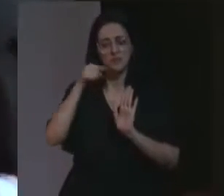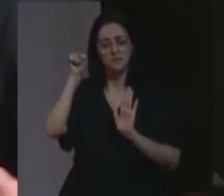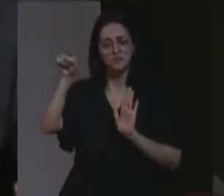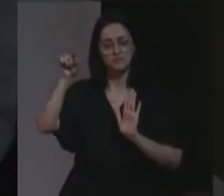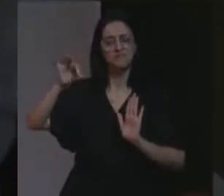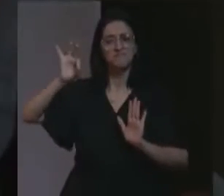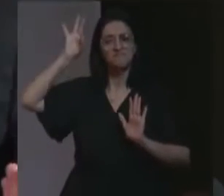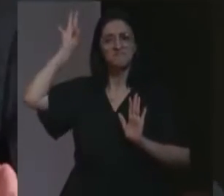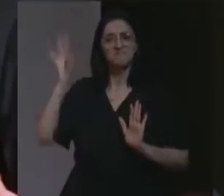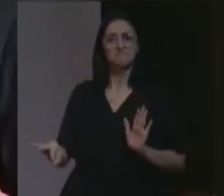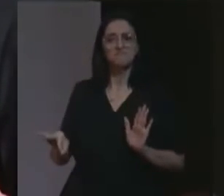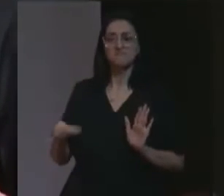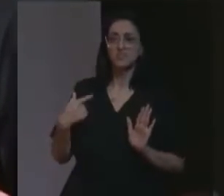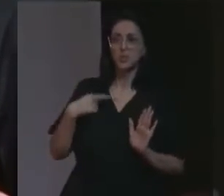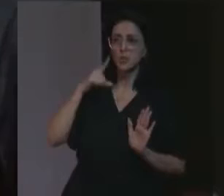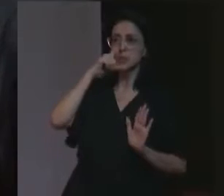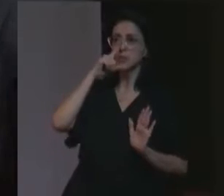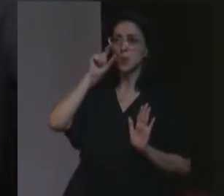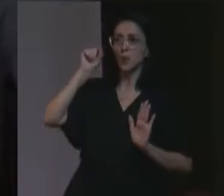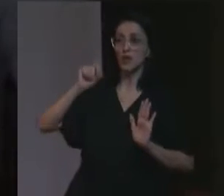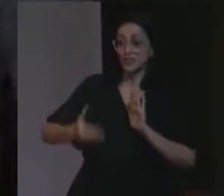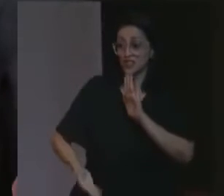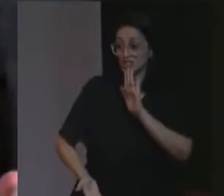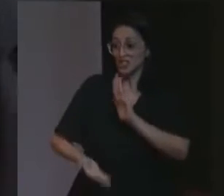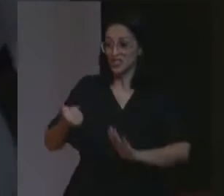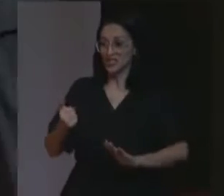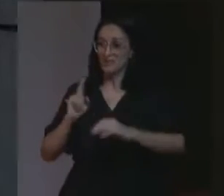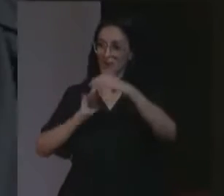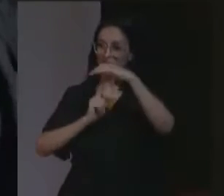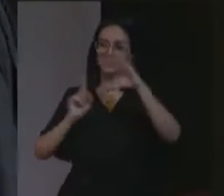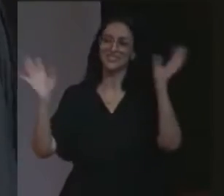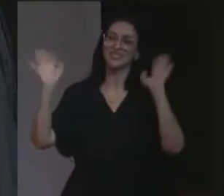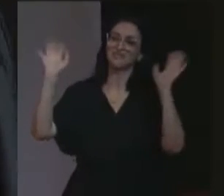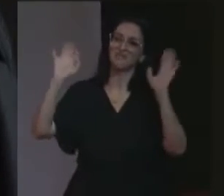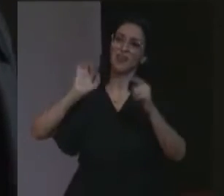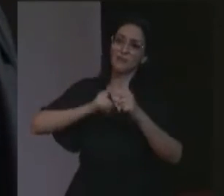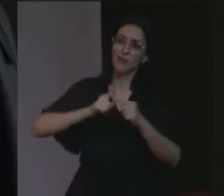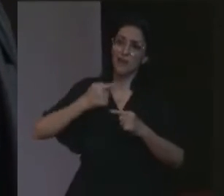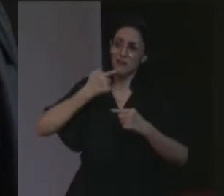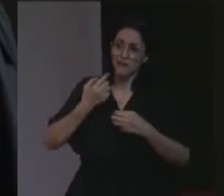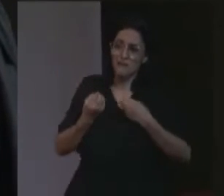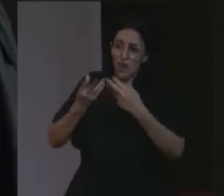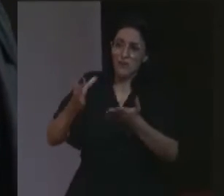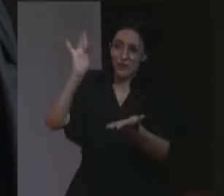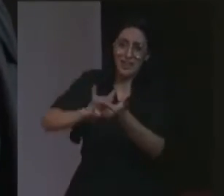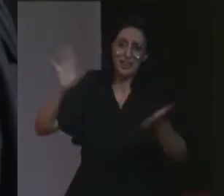isso sem correr o risco de ser destituído pelo meu cliente, porque ele é, confesso,